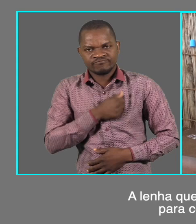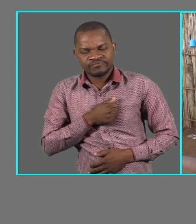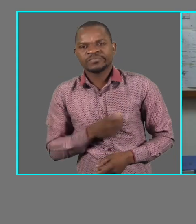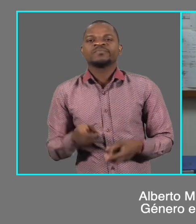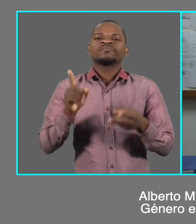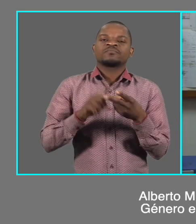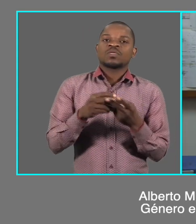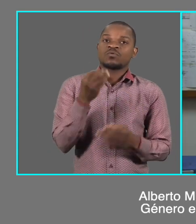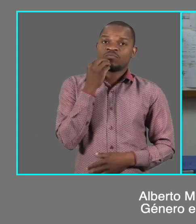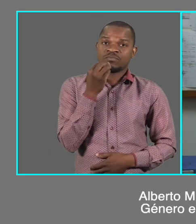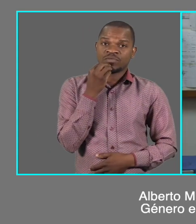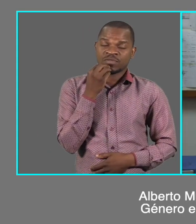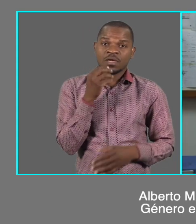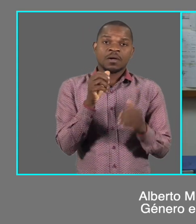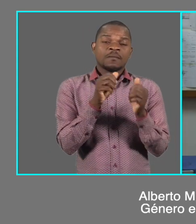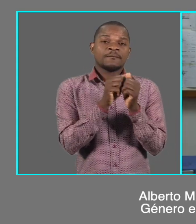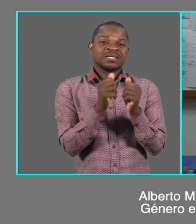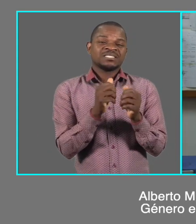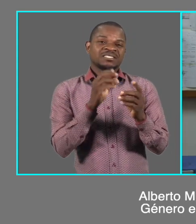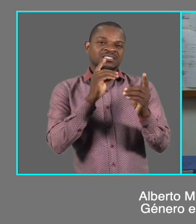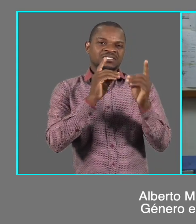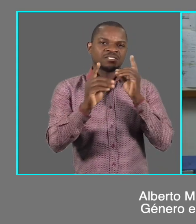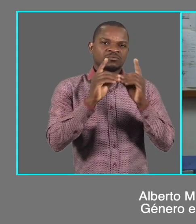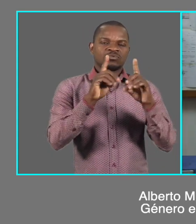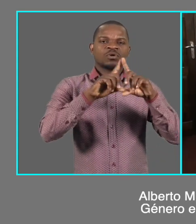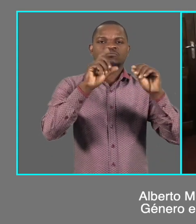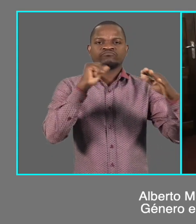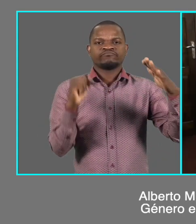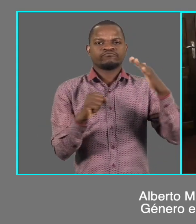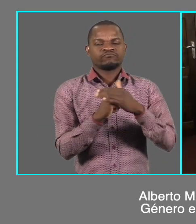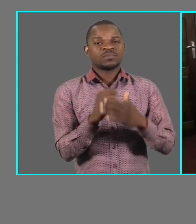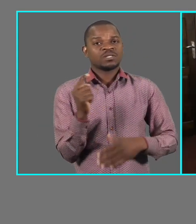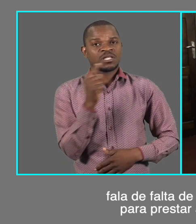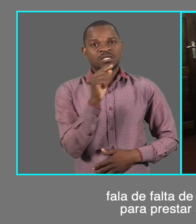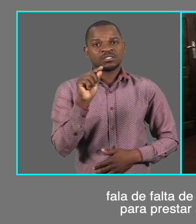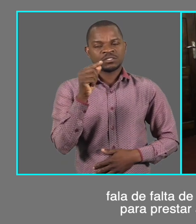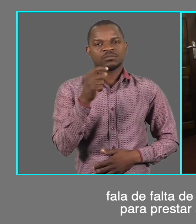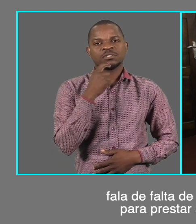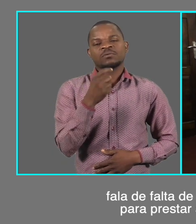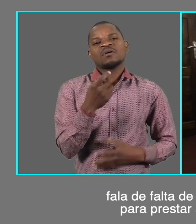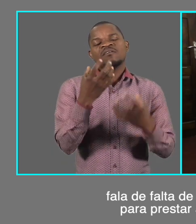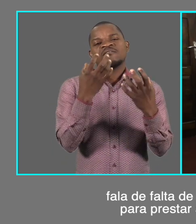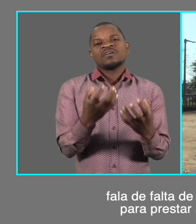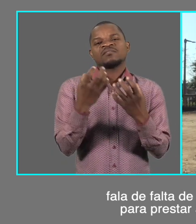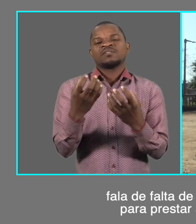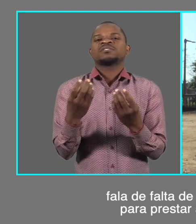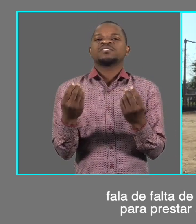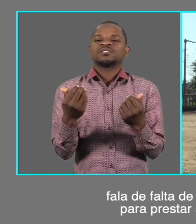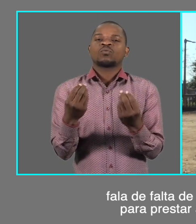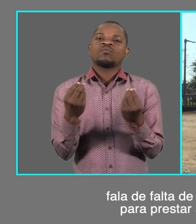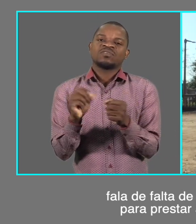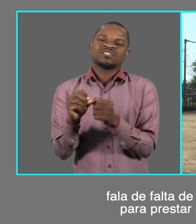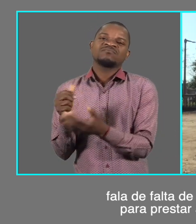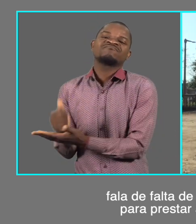comida. Alberto Muiambo, diretor de saúde, mulher e ação social de Muiambo, fala de falta de recursos